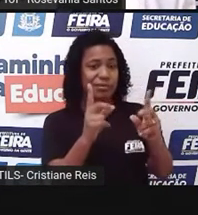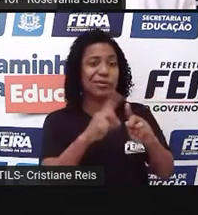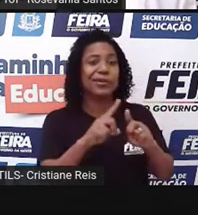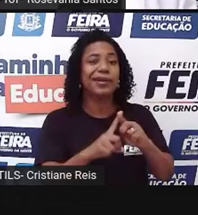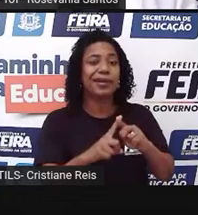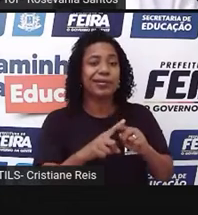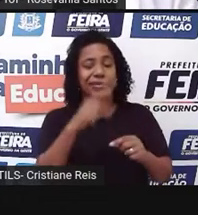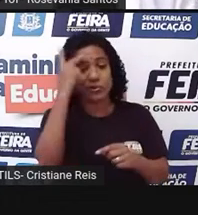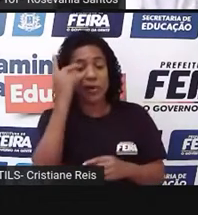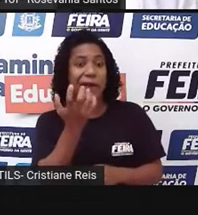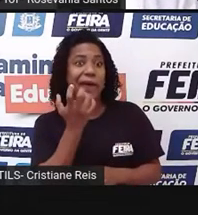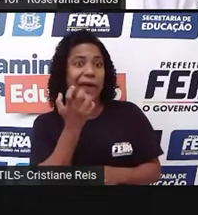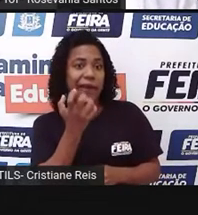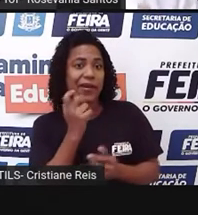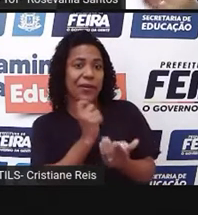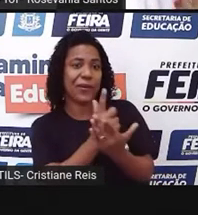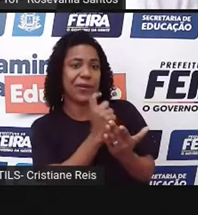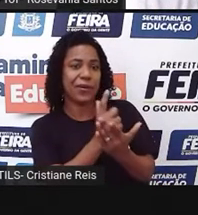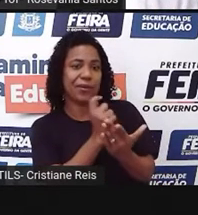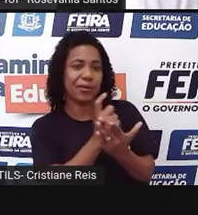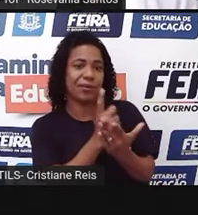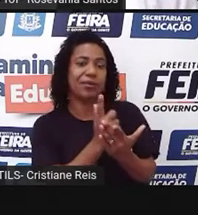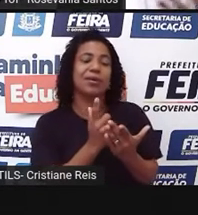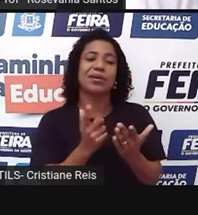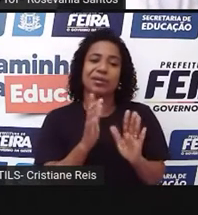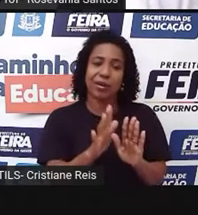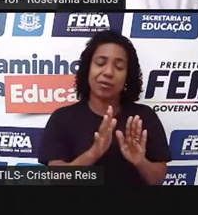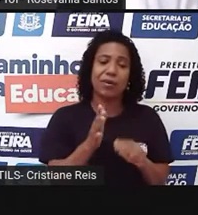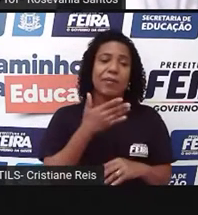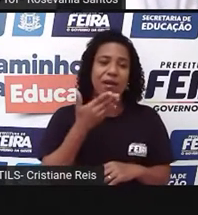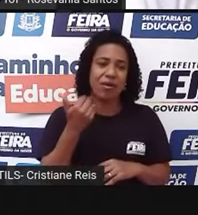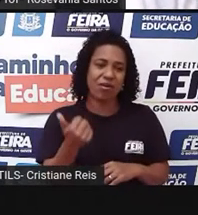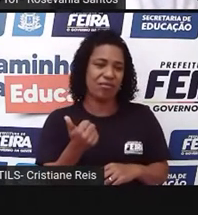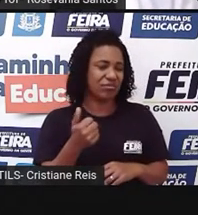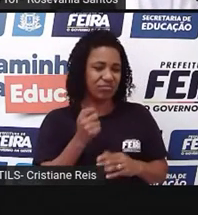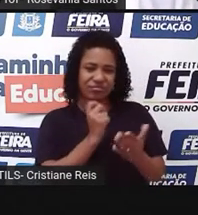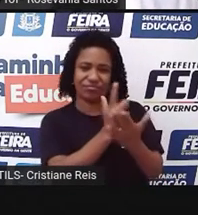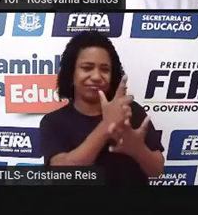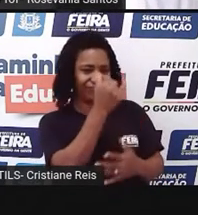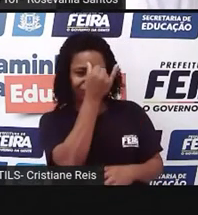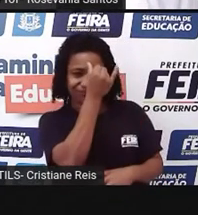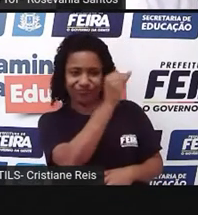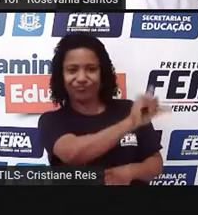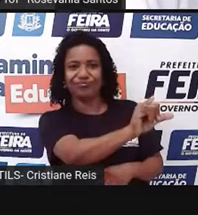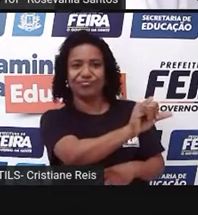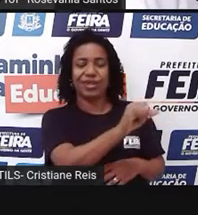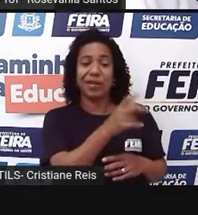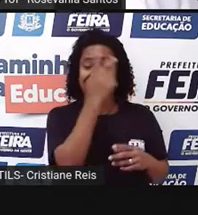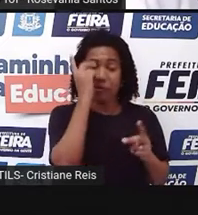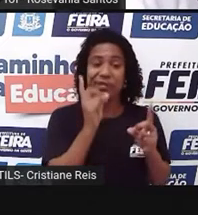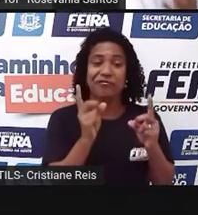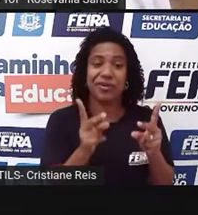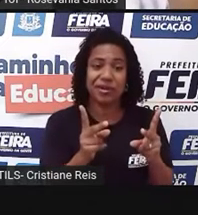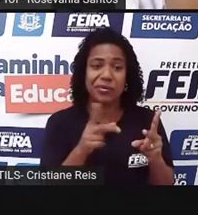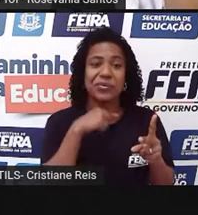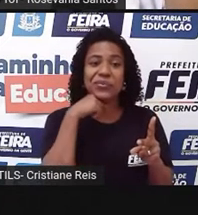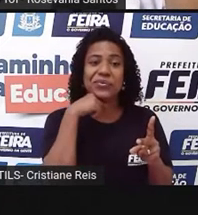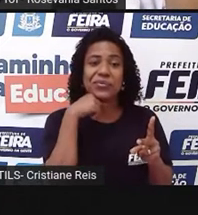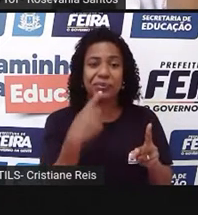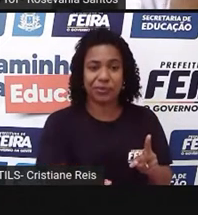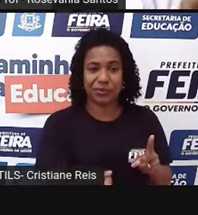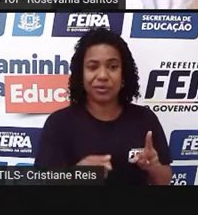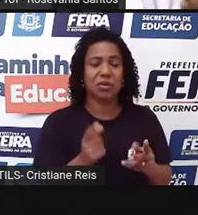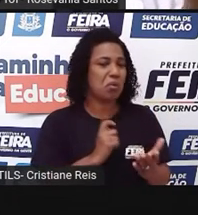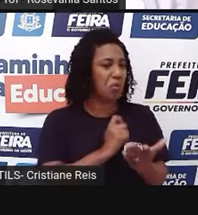Se a gente quiser acabar com isso, a primeira forma é não comprando esses produtos, que normalmente o pessoal quer ter lucro, se você